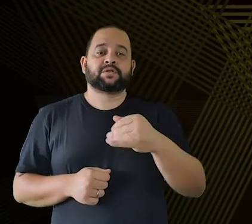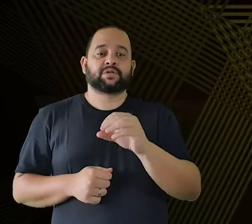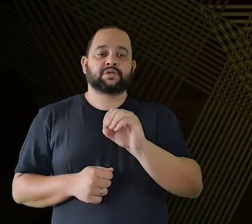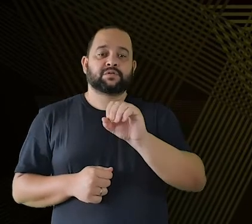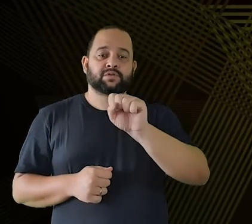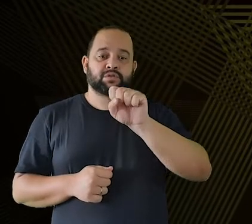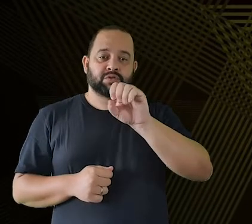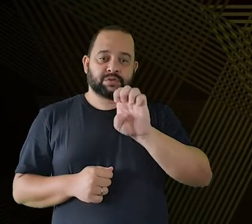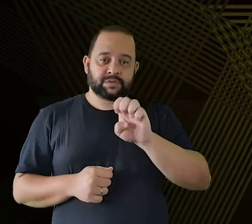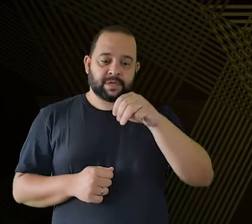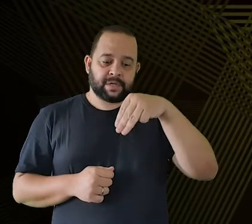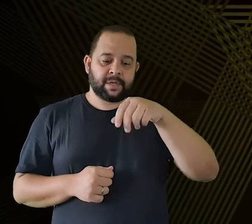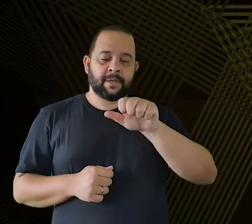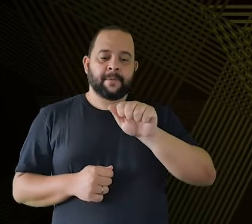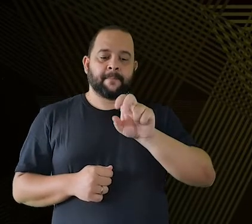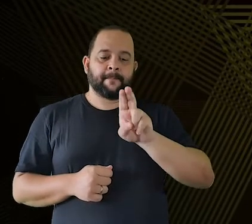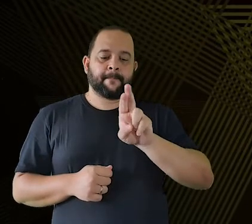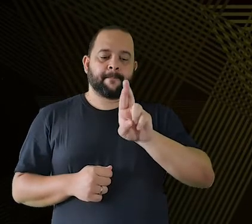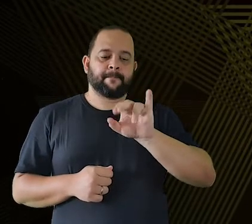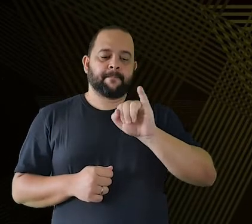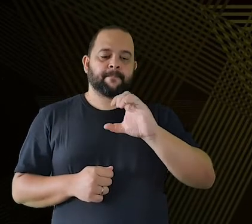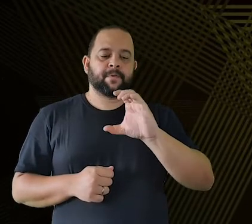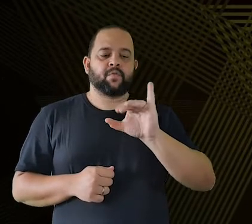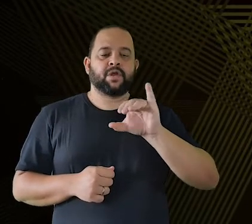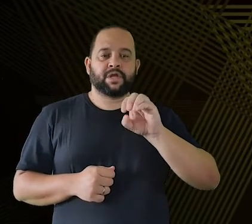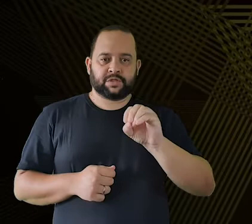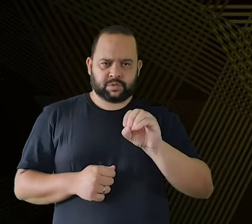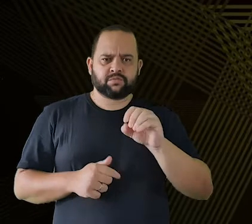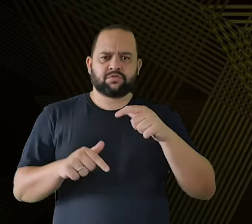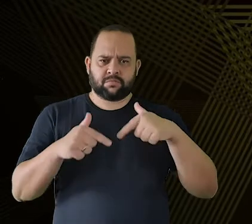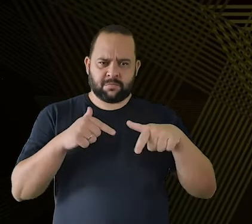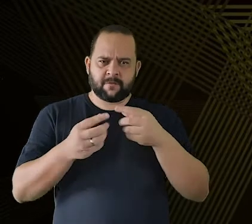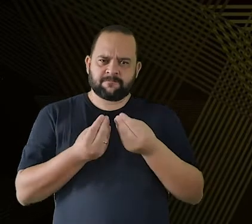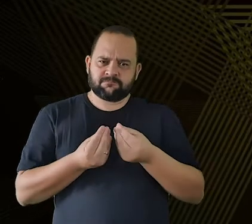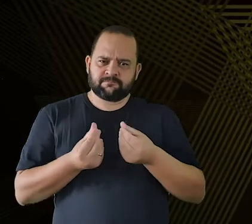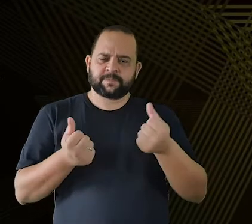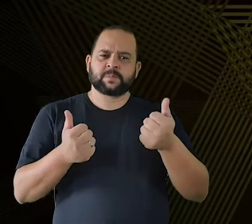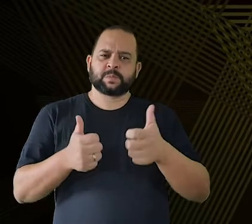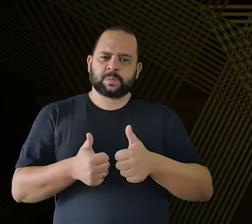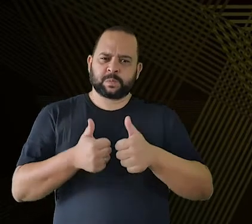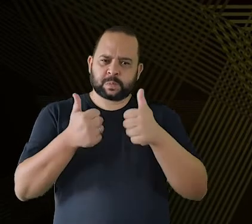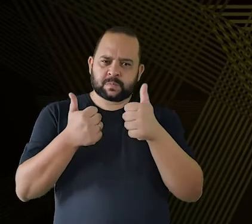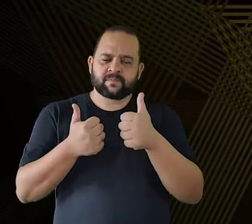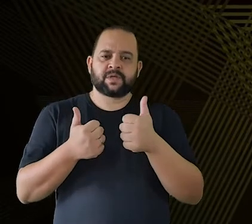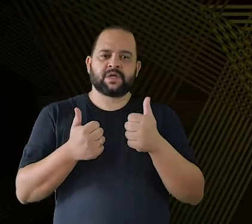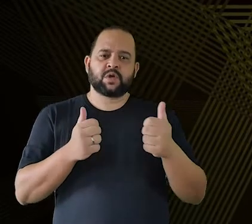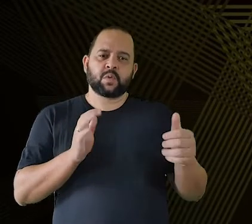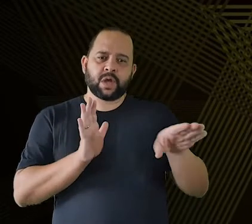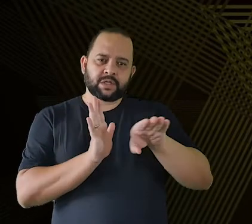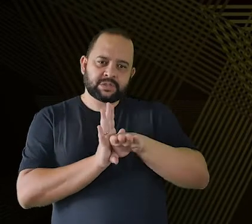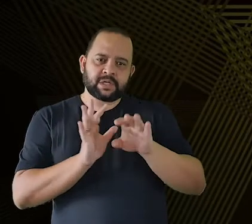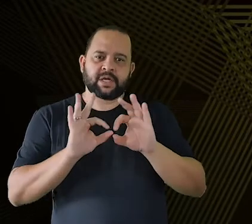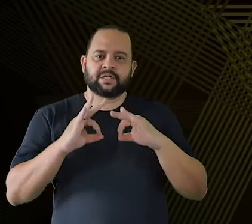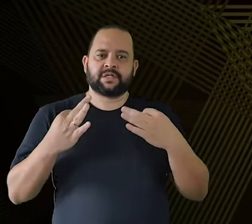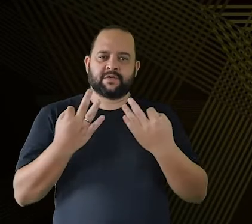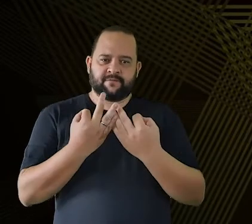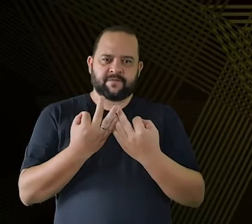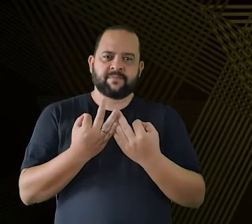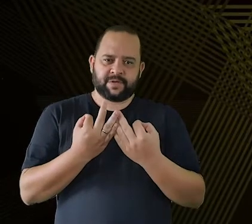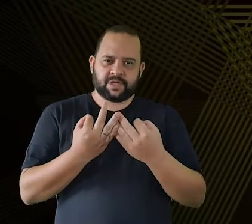fazia música de altíssima qualidade aqui no Brasil e com a chegada da família imperial